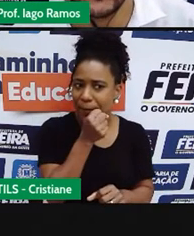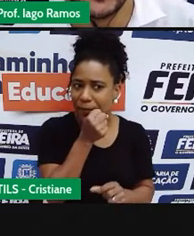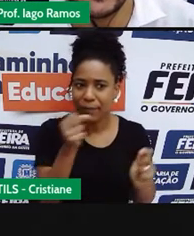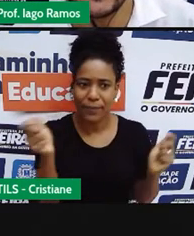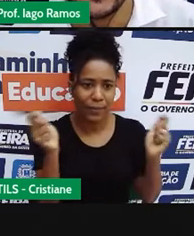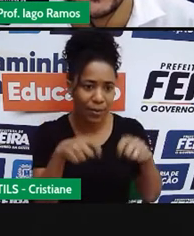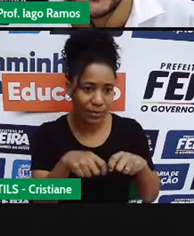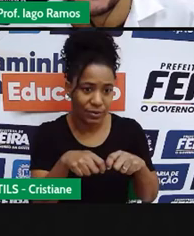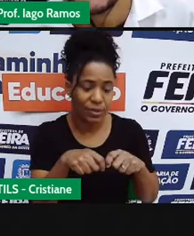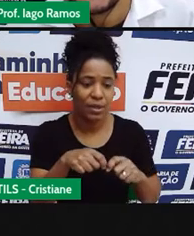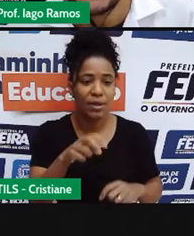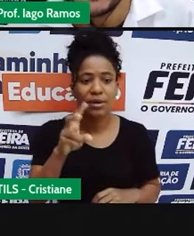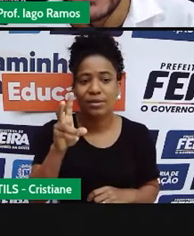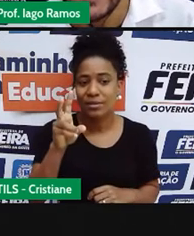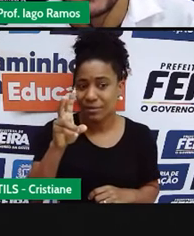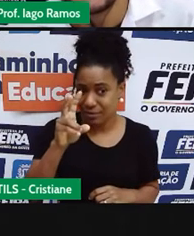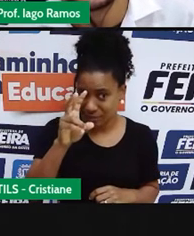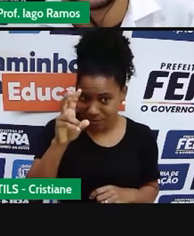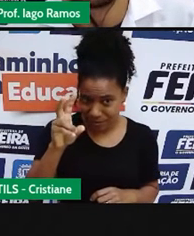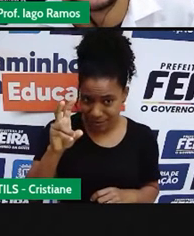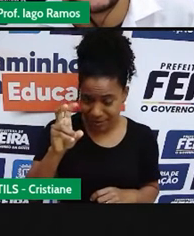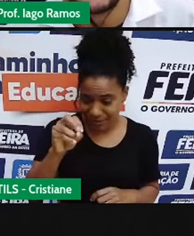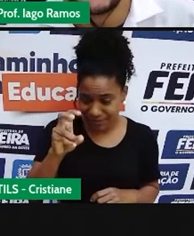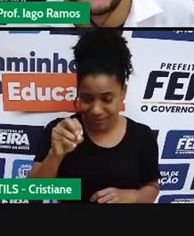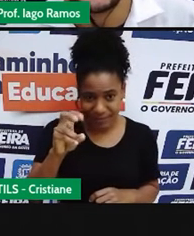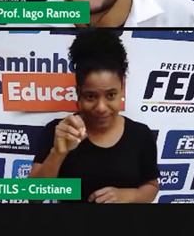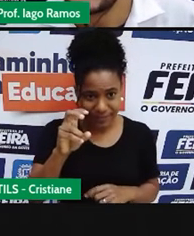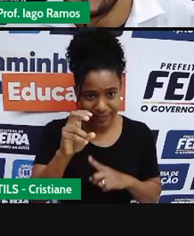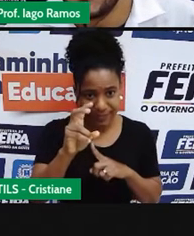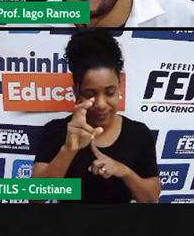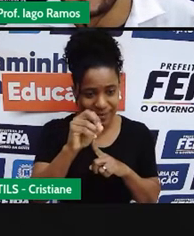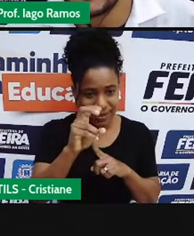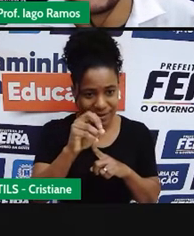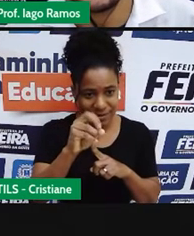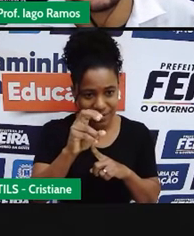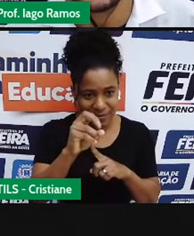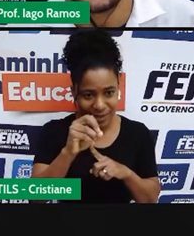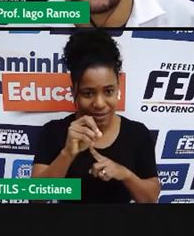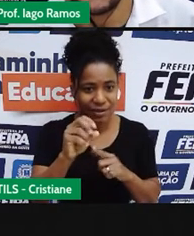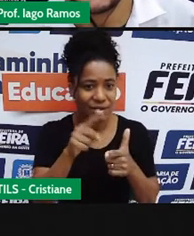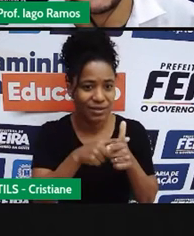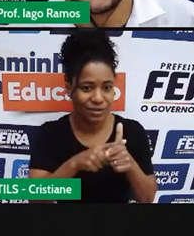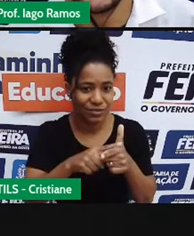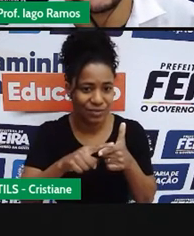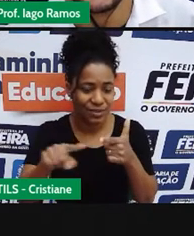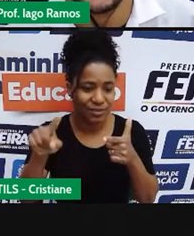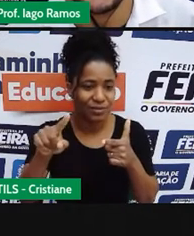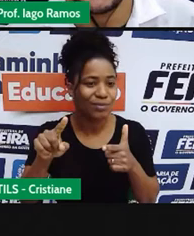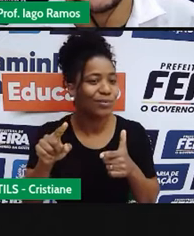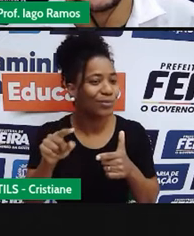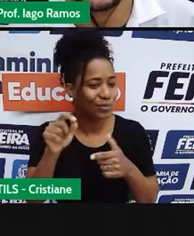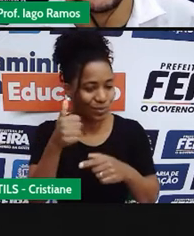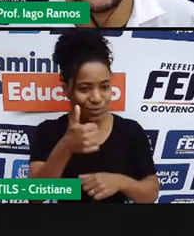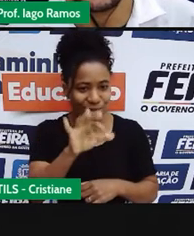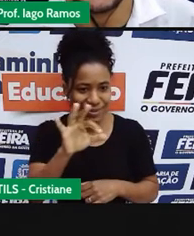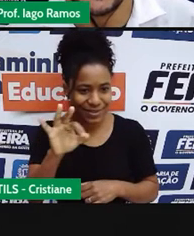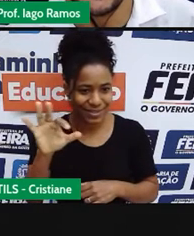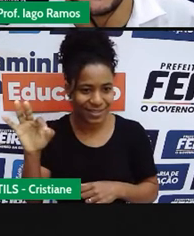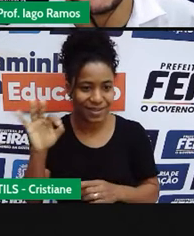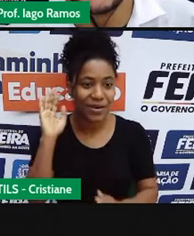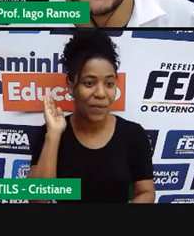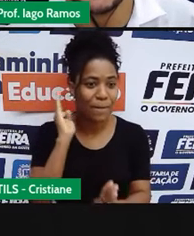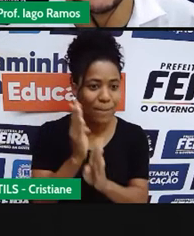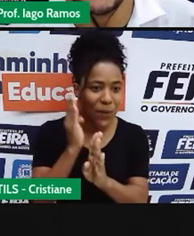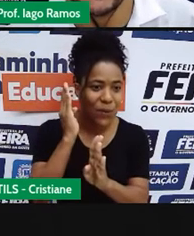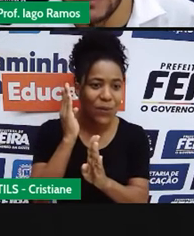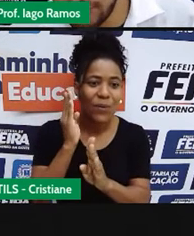Pega 50, tecla a tecla de divisão por 100 e aí a gente vai encontrar